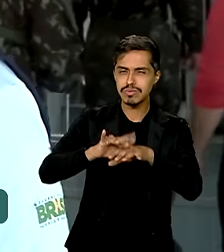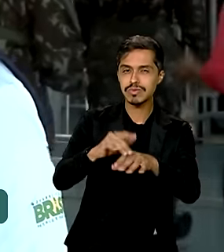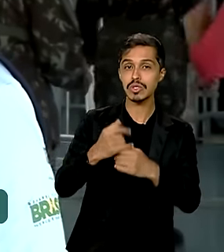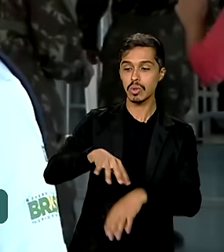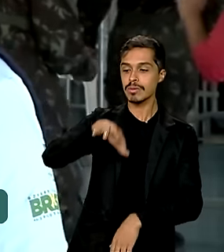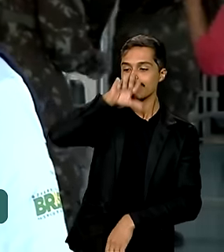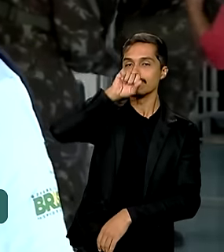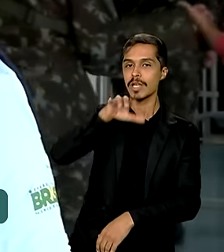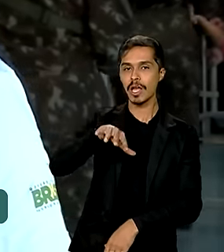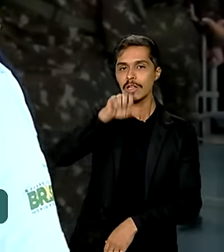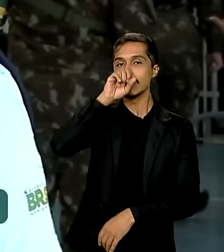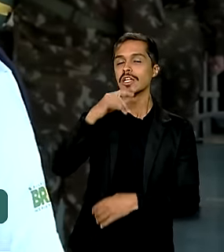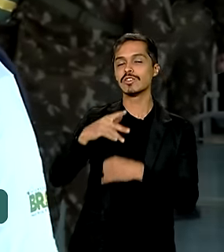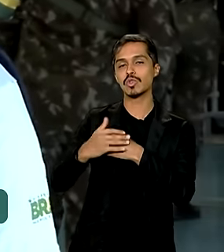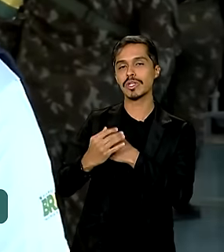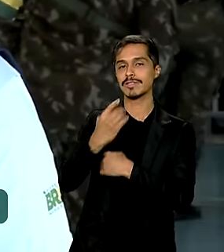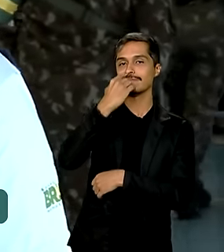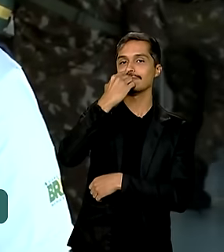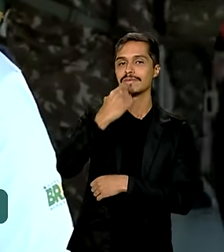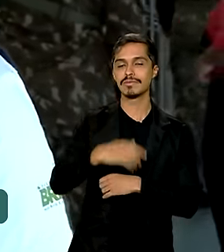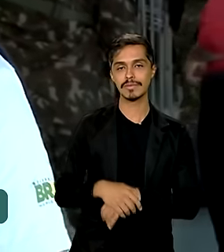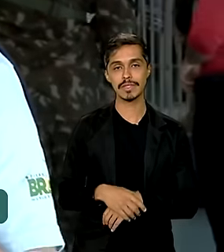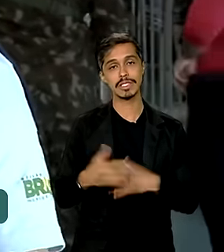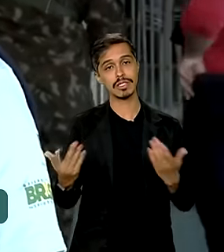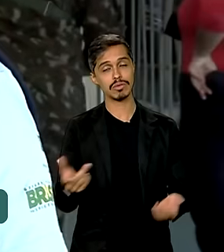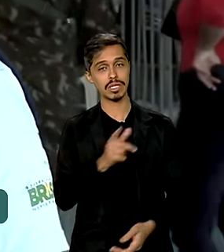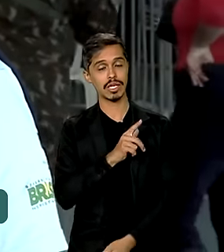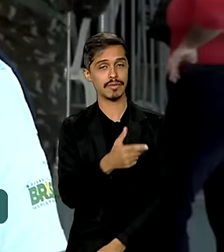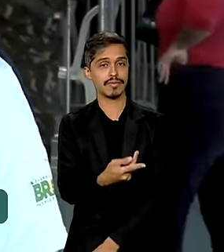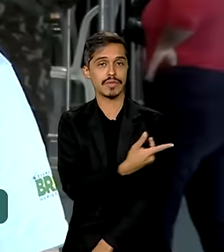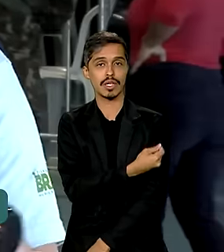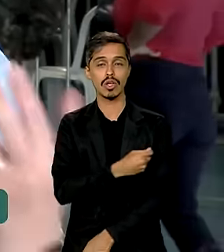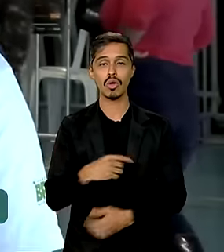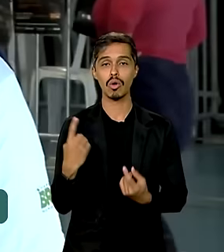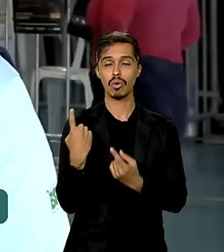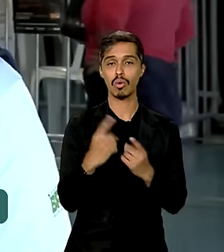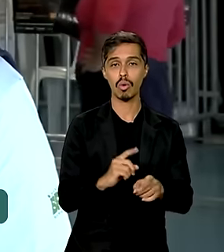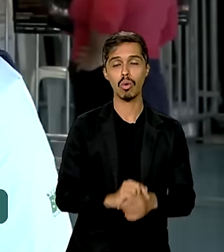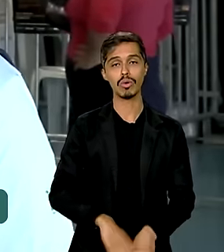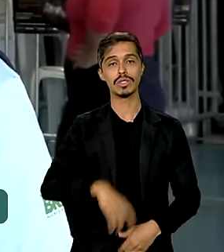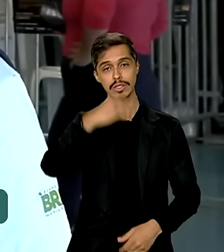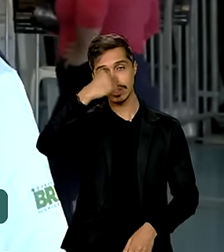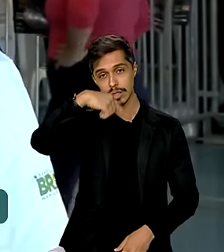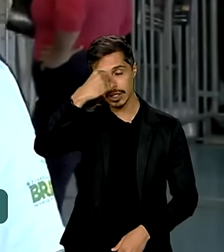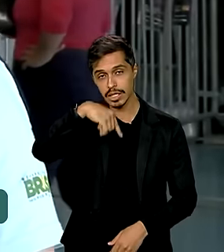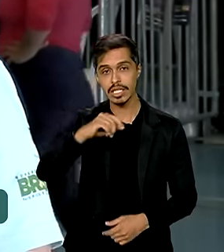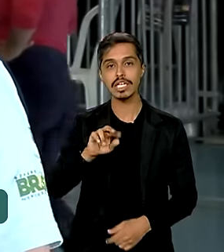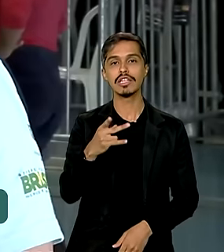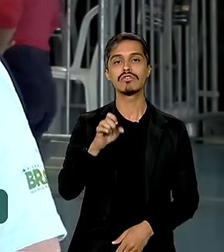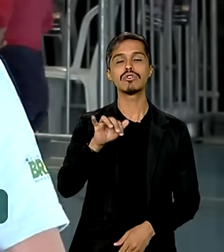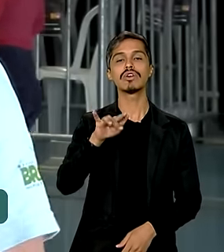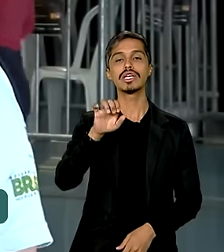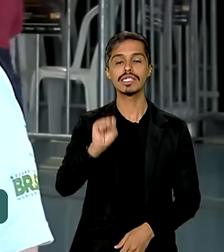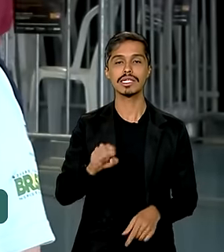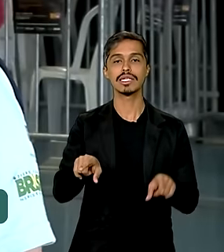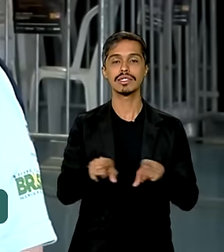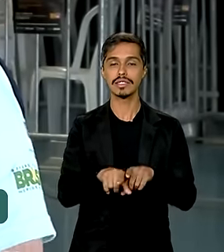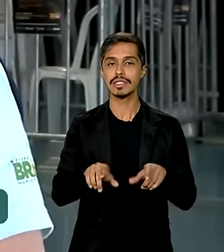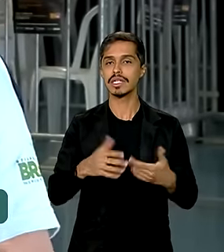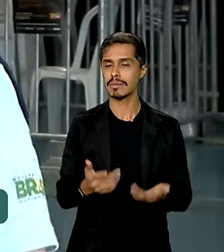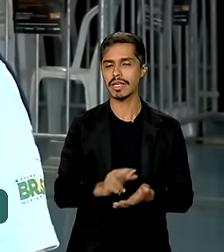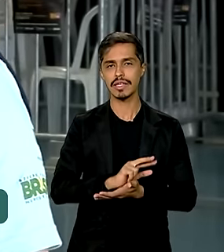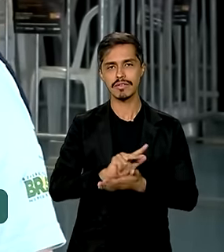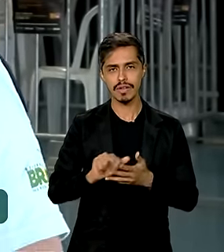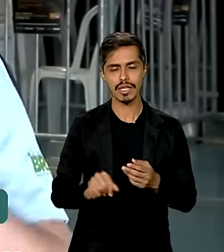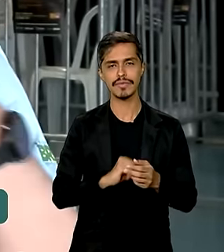inclusive, aqui na Arena do Grêmio, está tendo vacina contra influenza e contra a Covid, e são vacinas extremamente importantes,